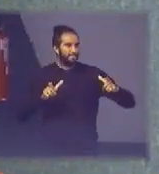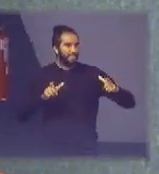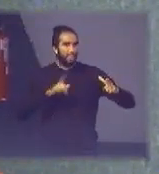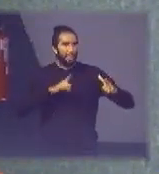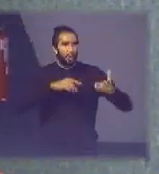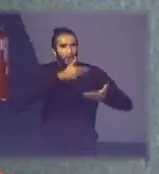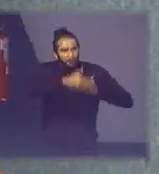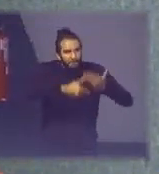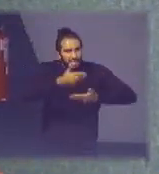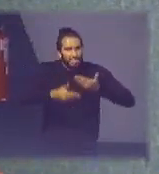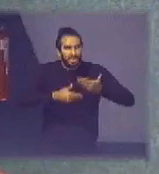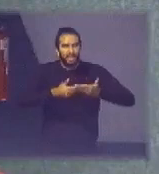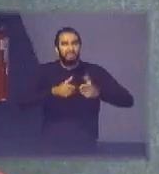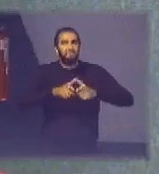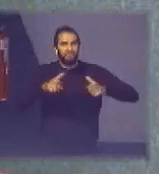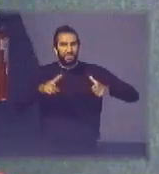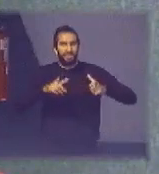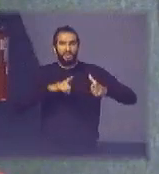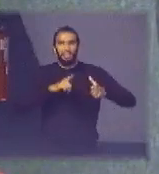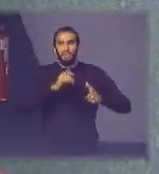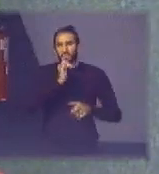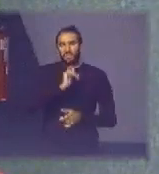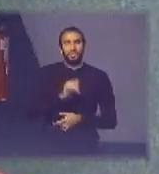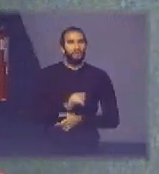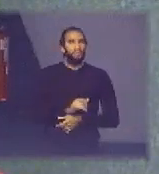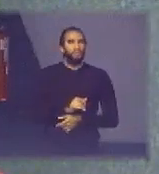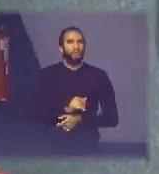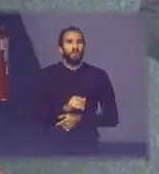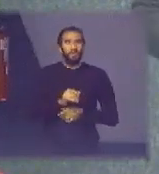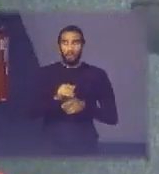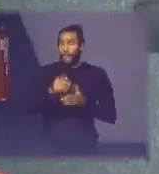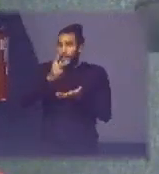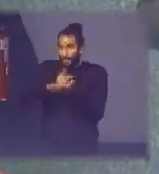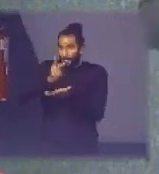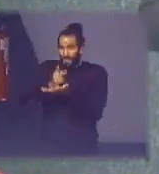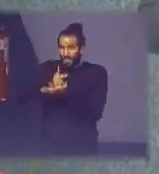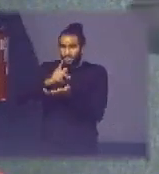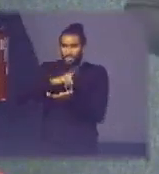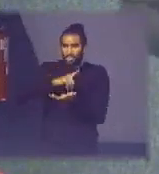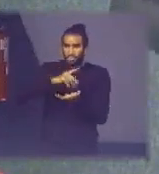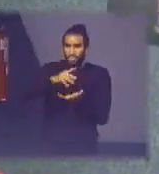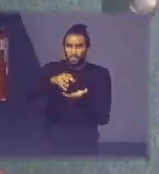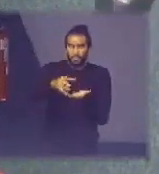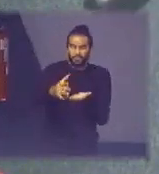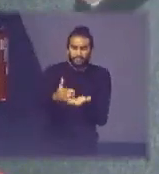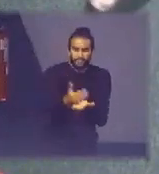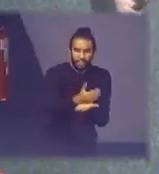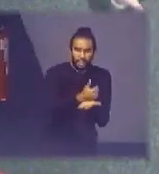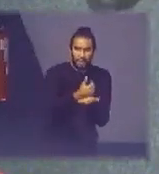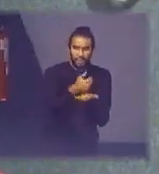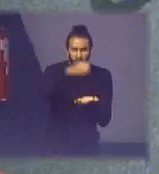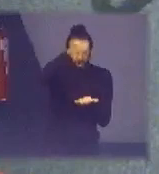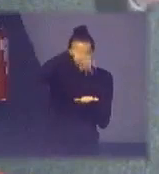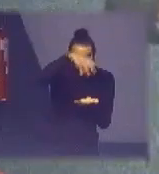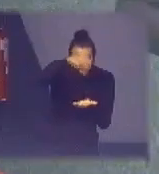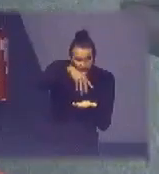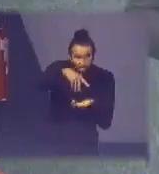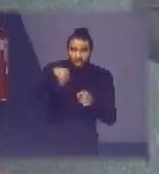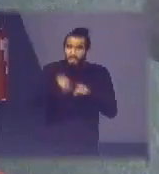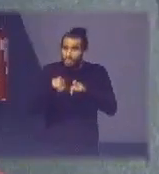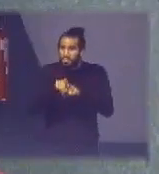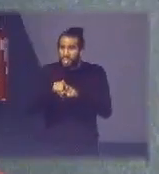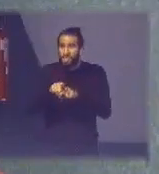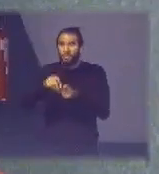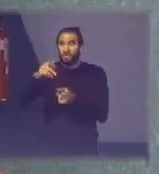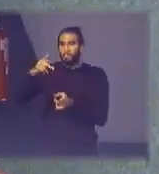parceria para ter um coletor talvez com lâmpadas com eletroeletrônicos com alguns outros produtos